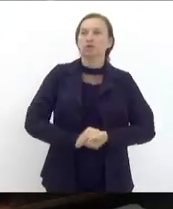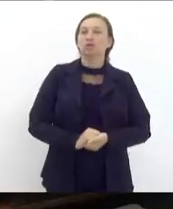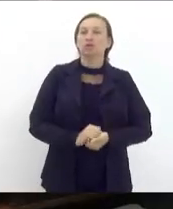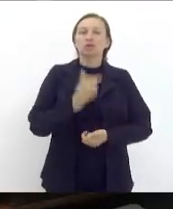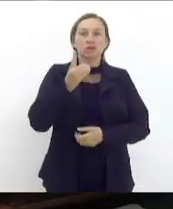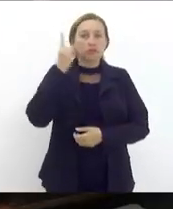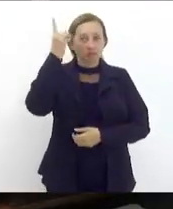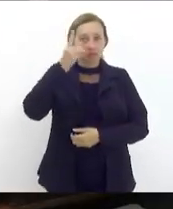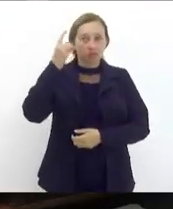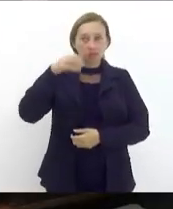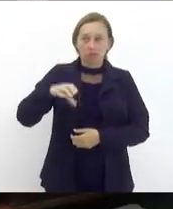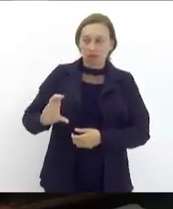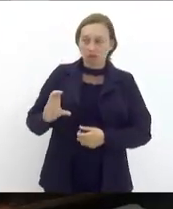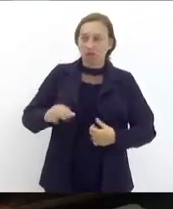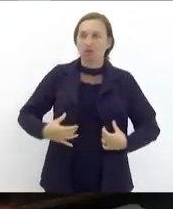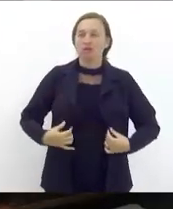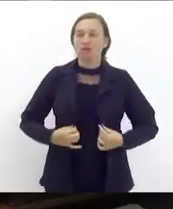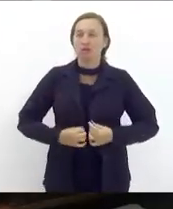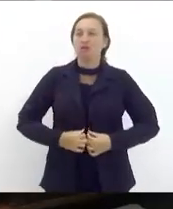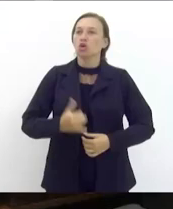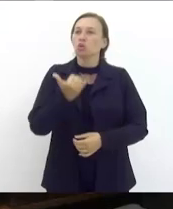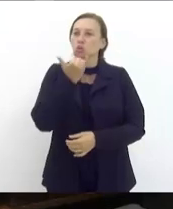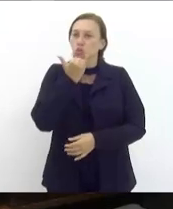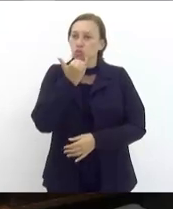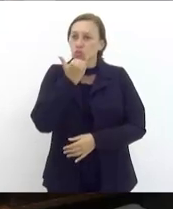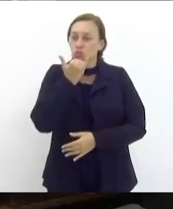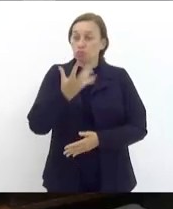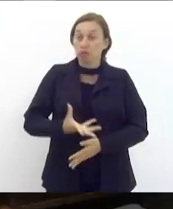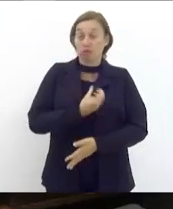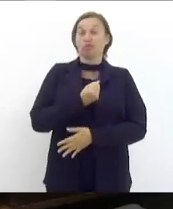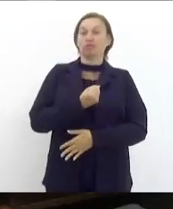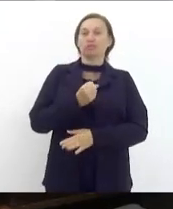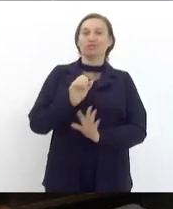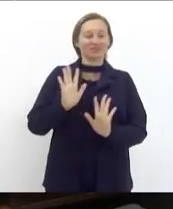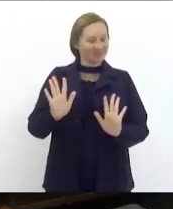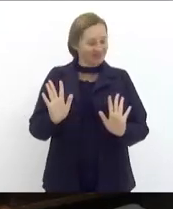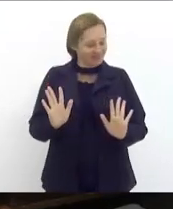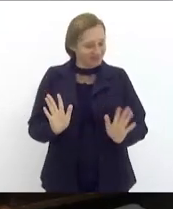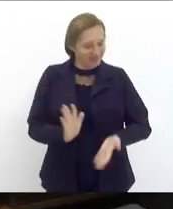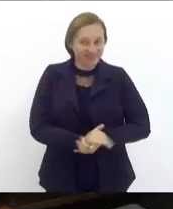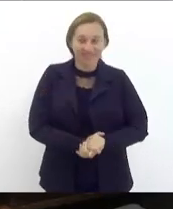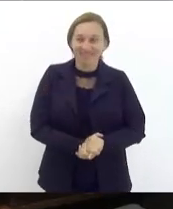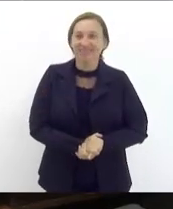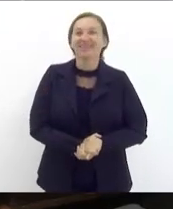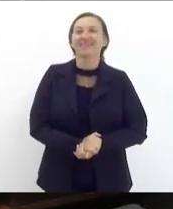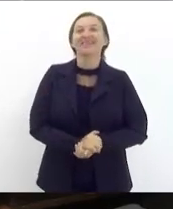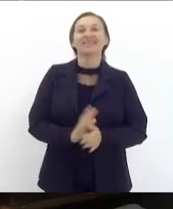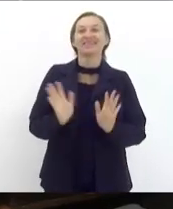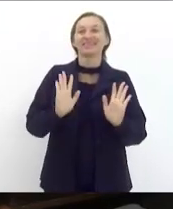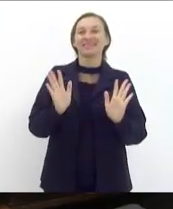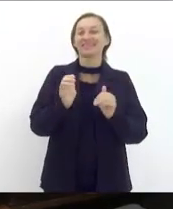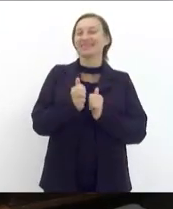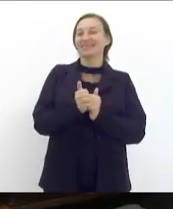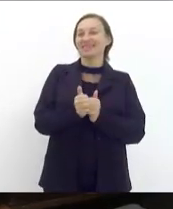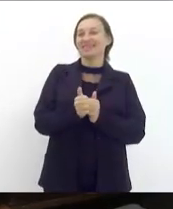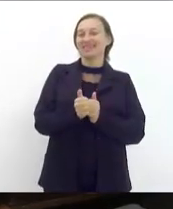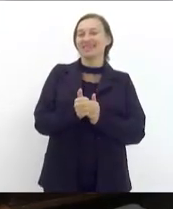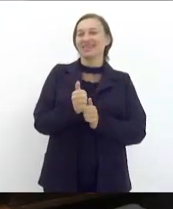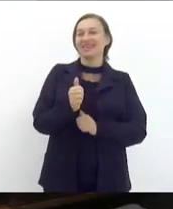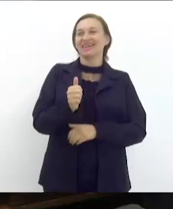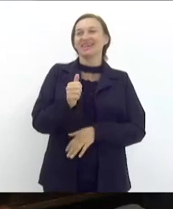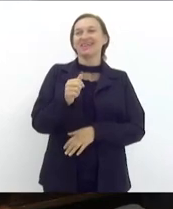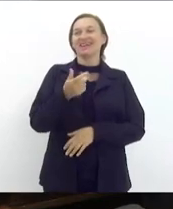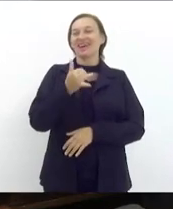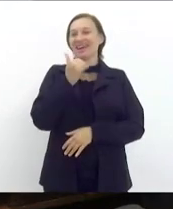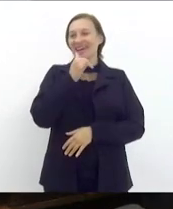Deputado Mink. Pedir desculpa à Vossa Excelência pelo susto. Vossa Excelência parecia uma enguia elétrica. susto foi